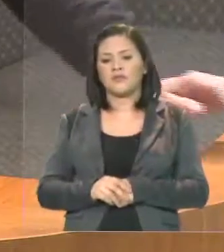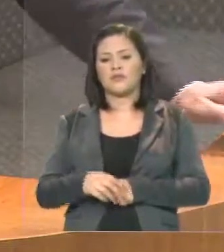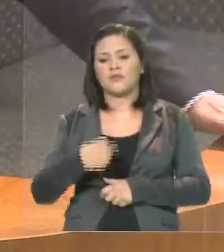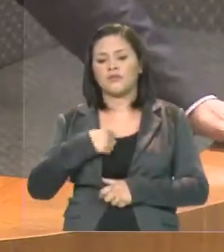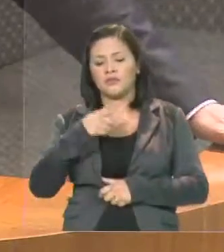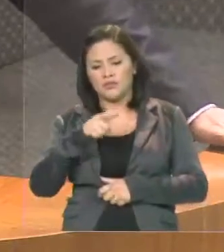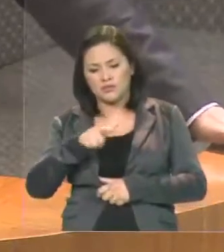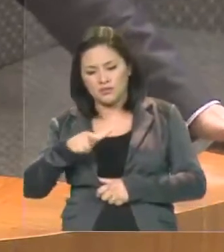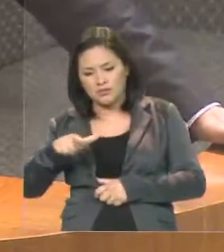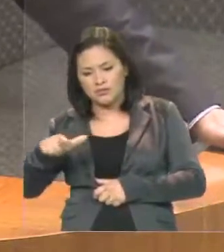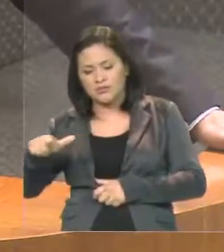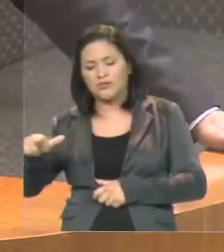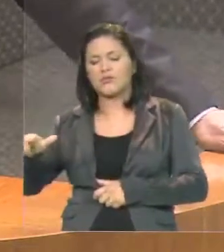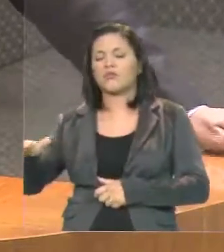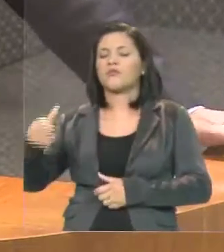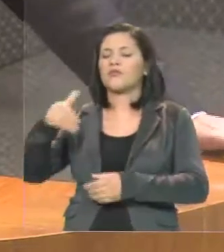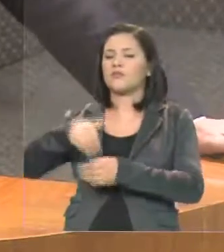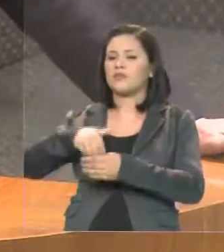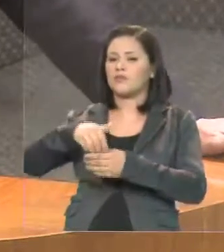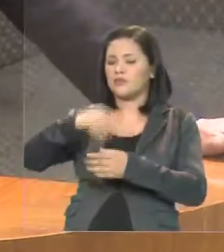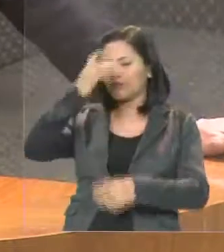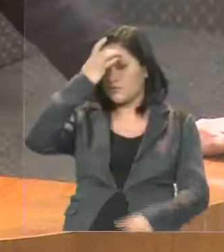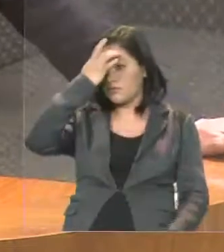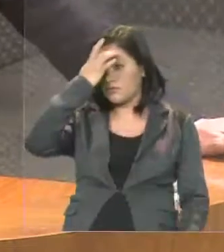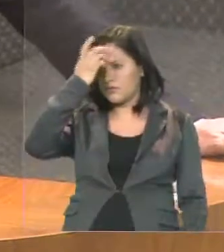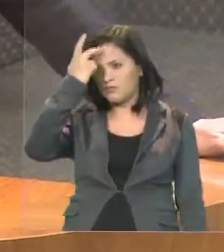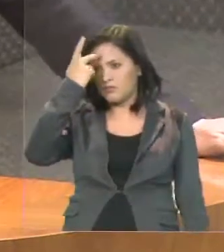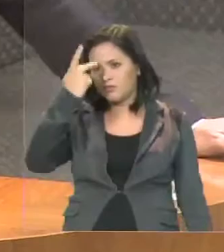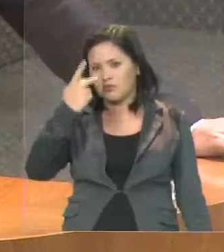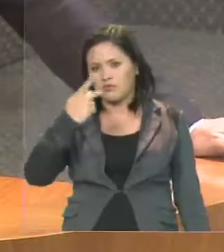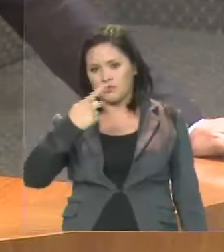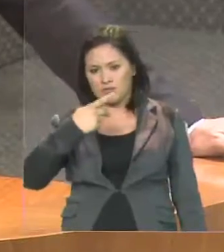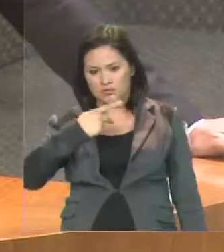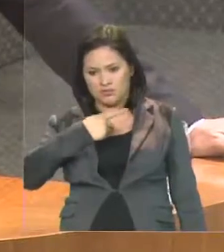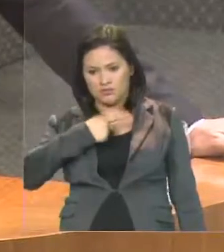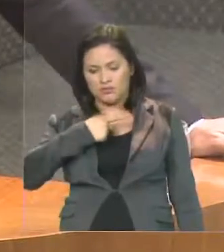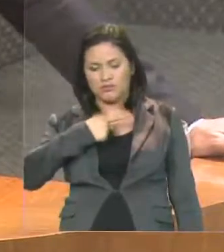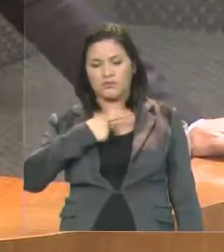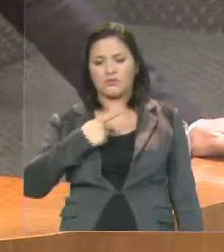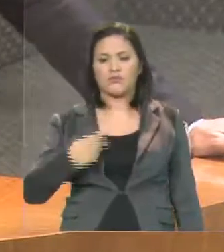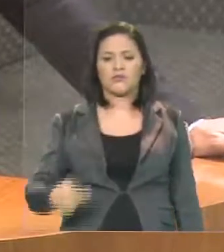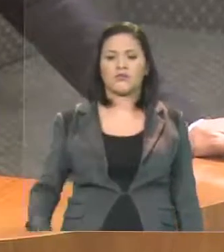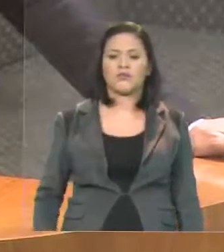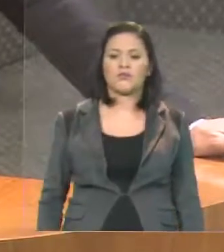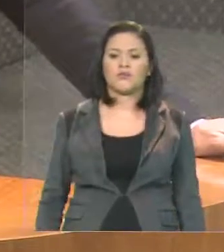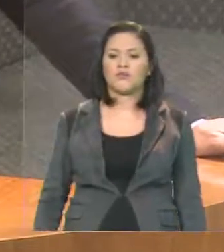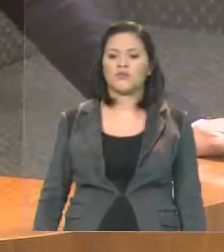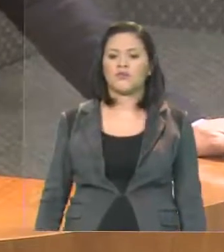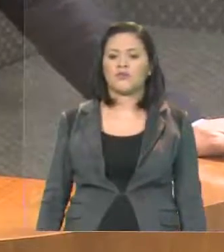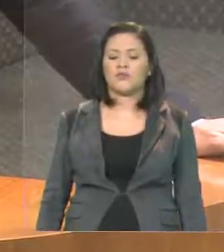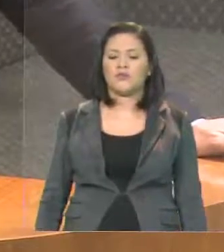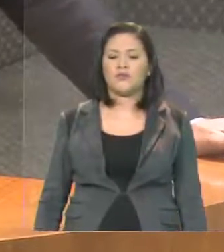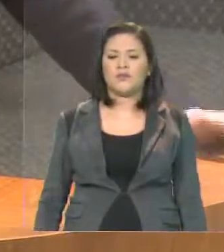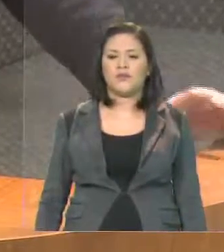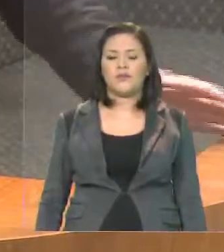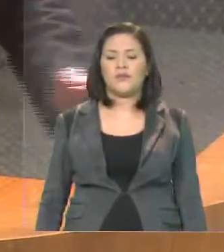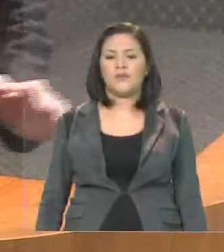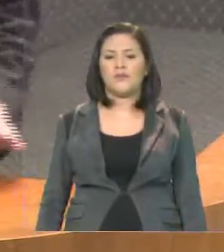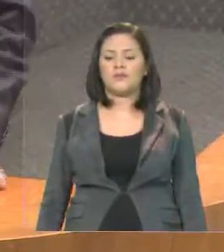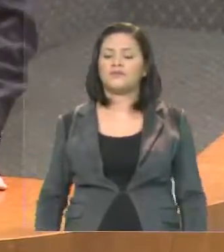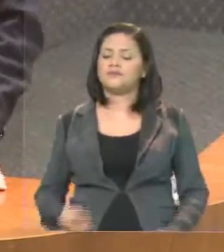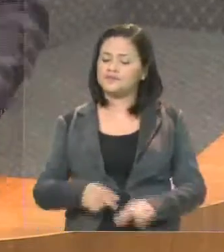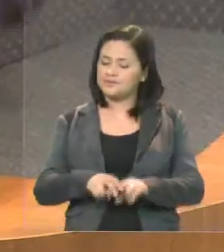continuo a votar com a minha consciência e da forma que eu quero em relação a isso. Fica aqui, Jota, e é dessa forma que eu te